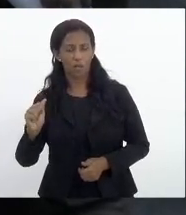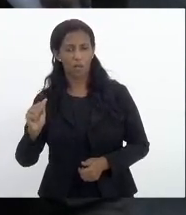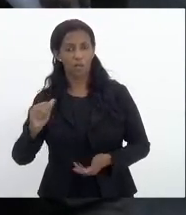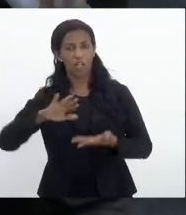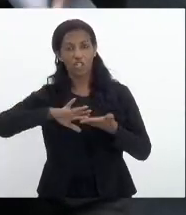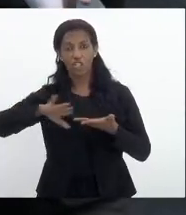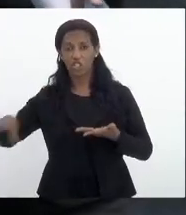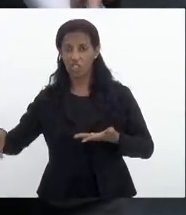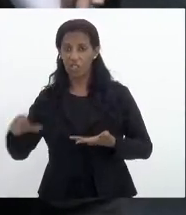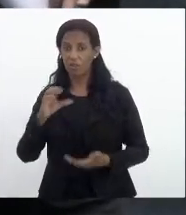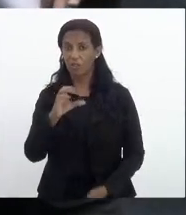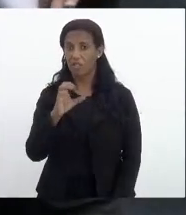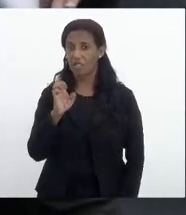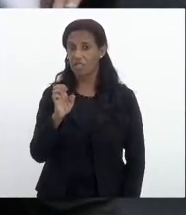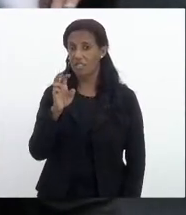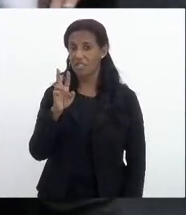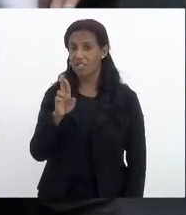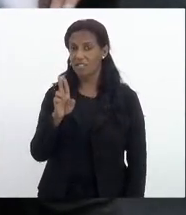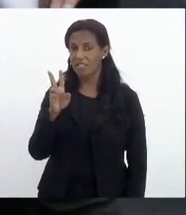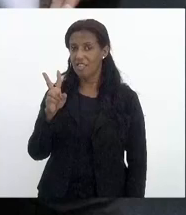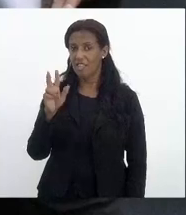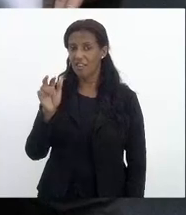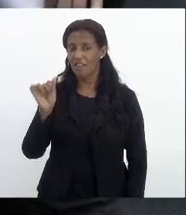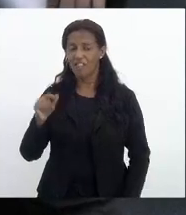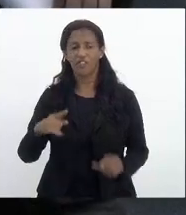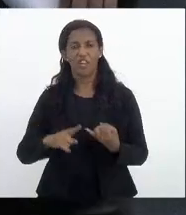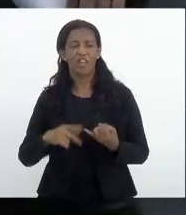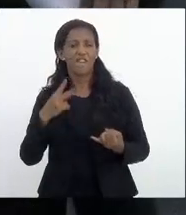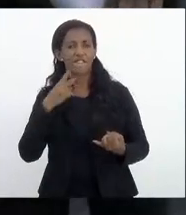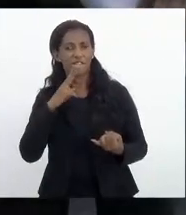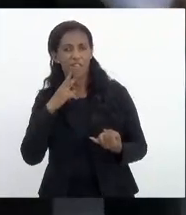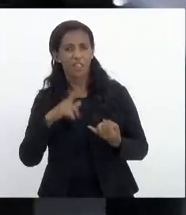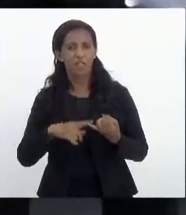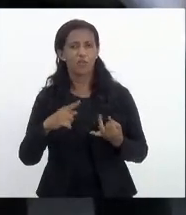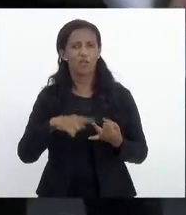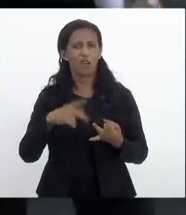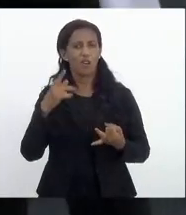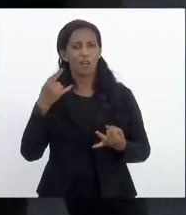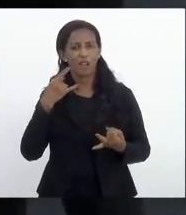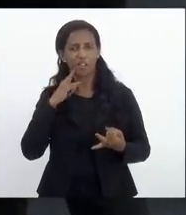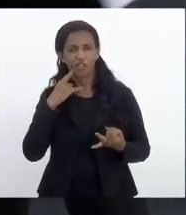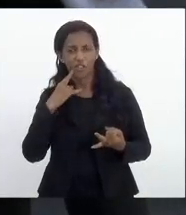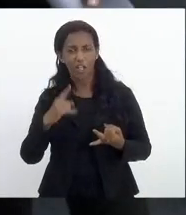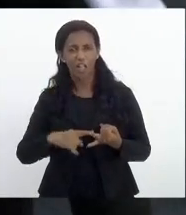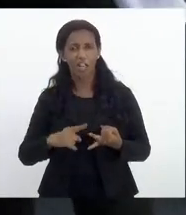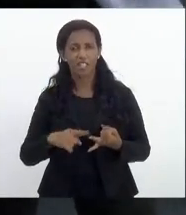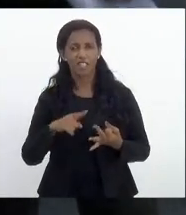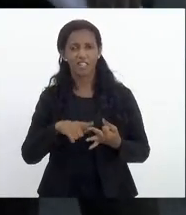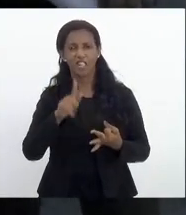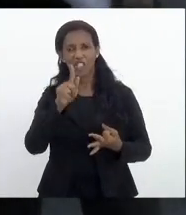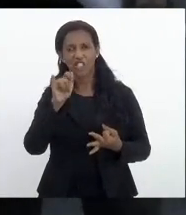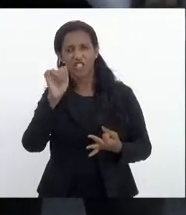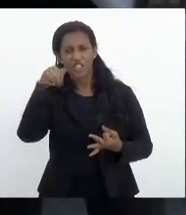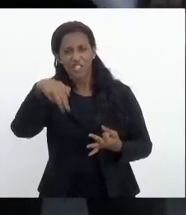isto é vinho cachaça gin